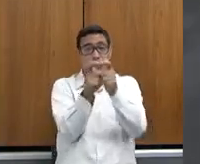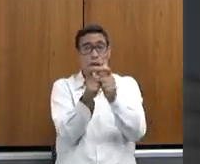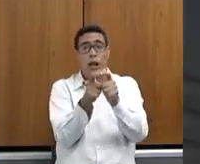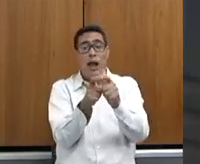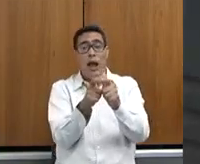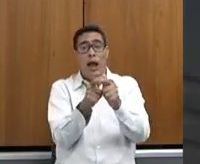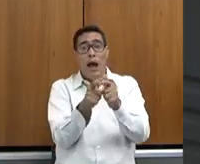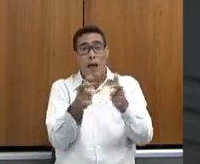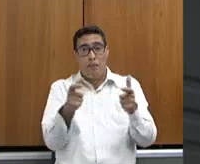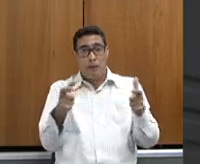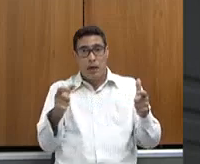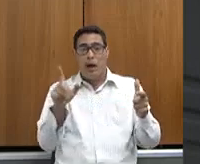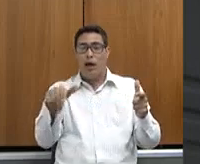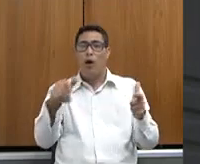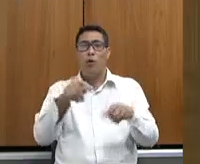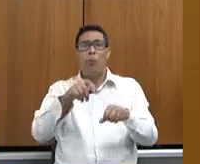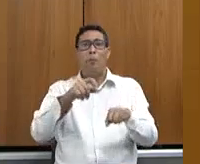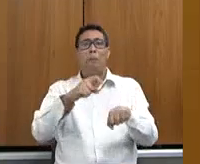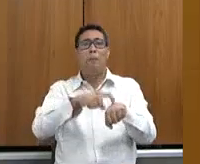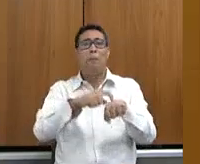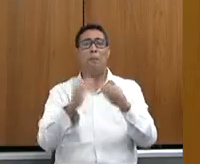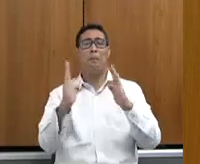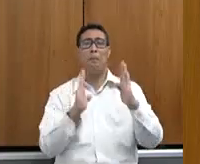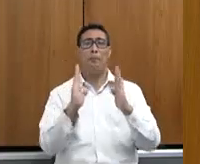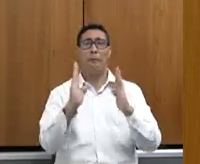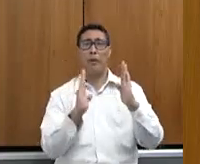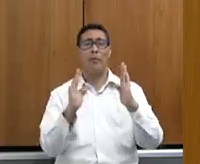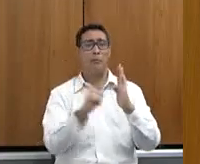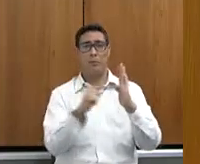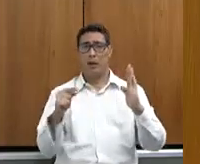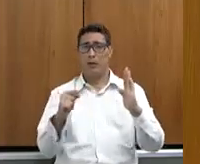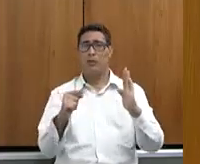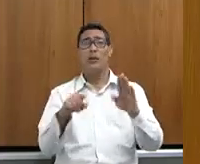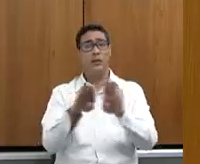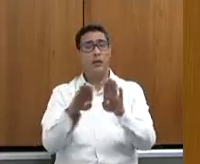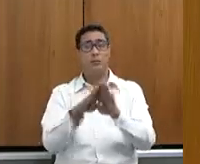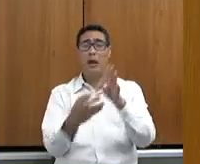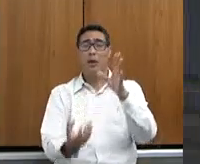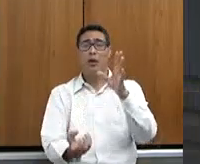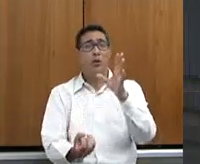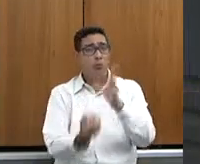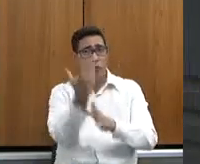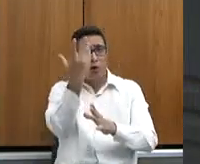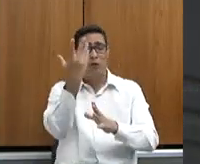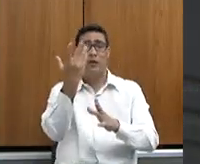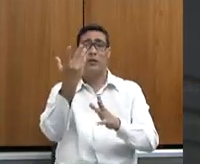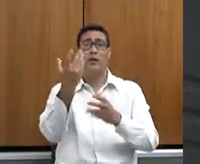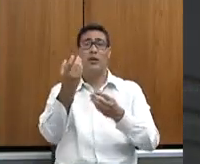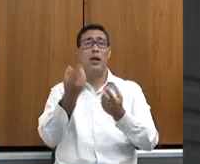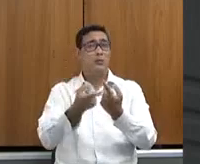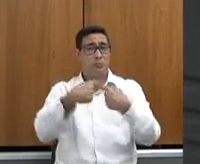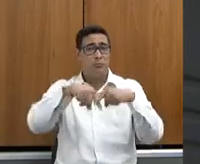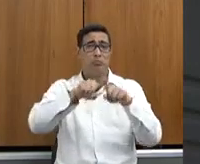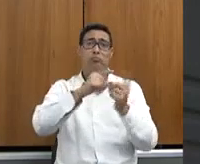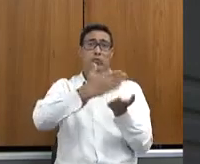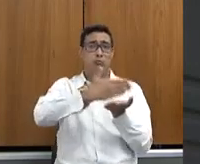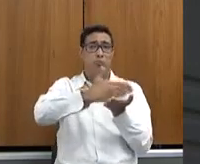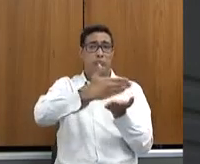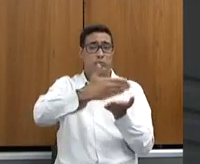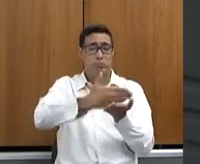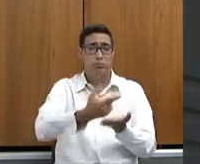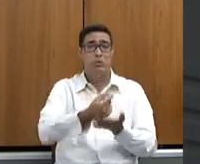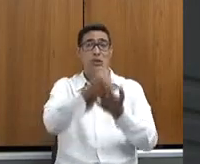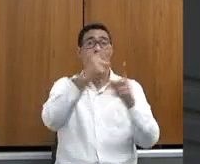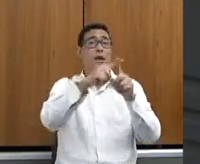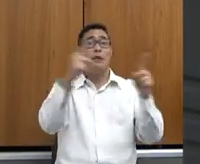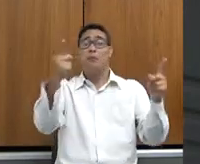crédito, para poder abrir novas linhas de crédito, mas não existe ainda uma variedade resistente à chuva